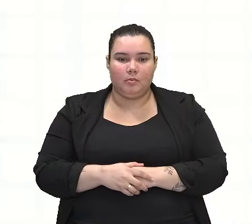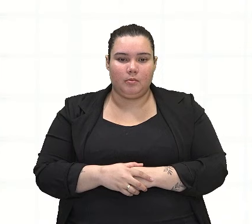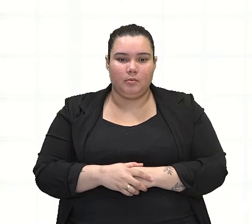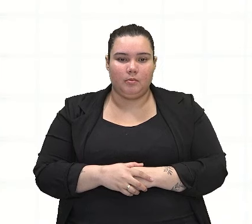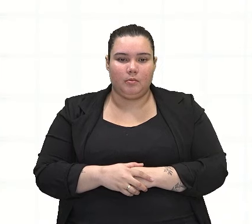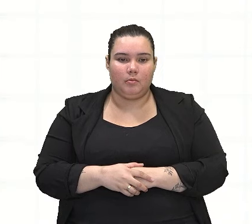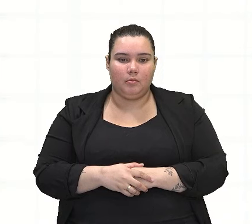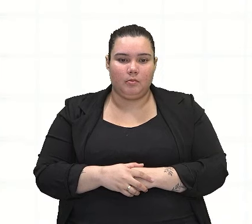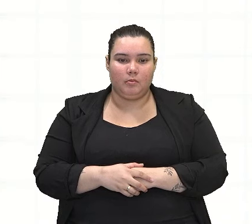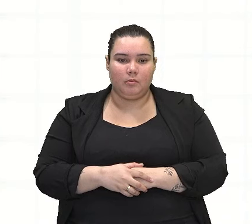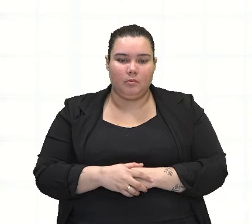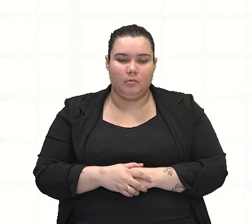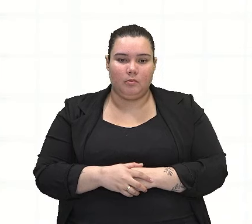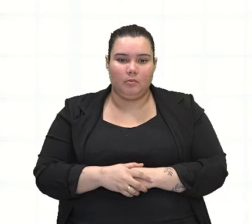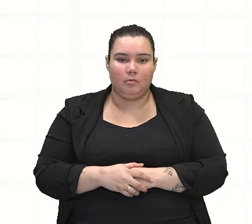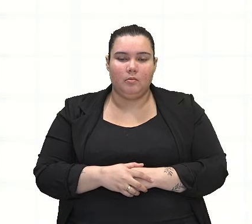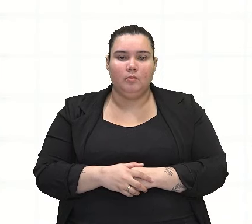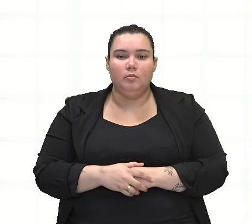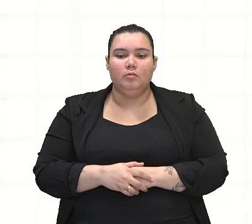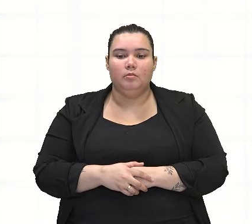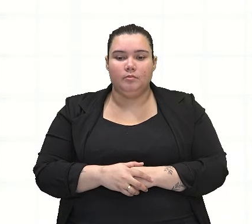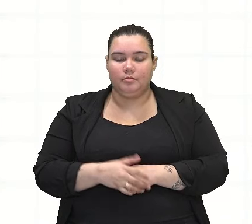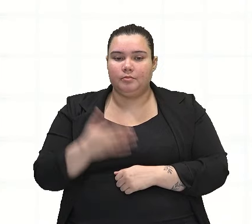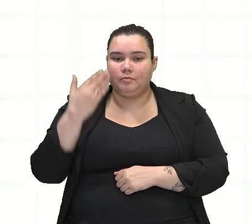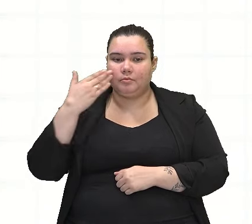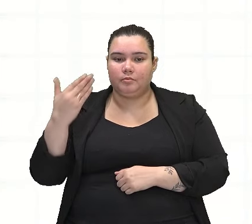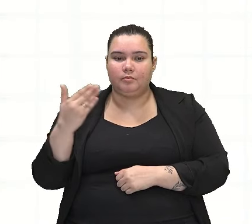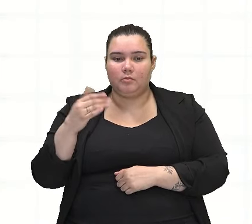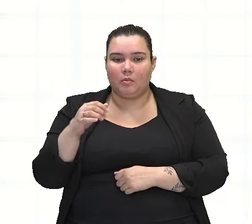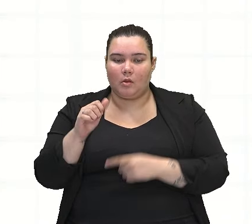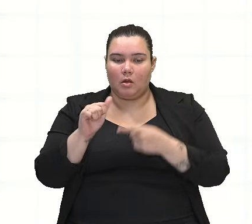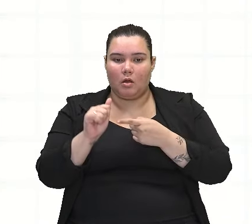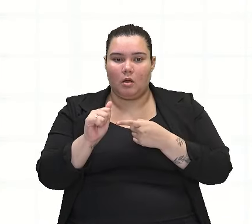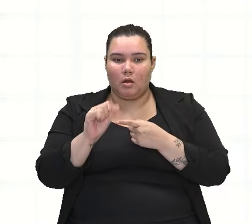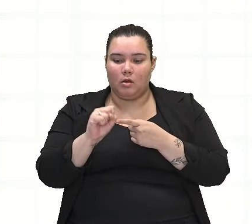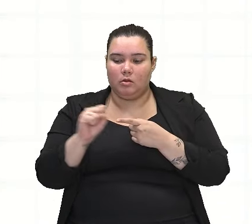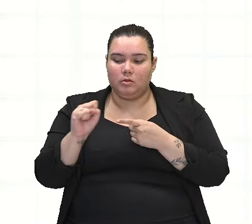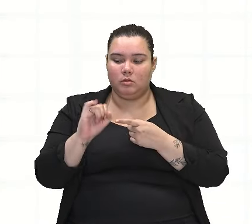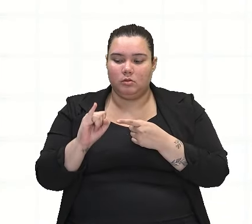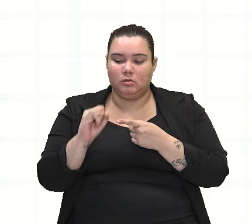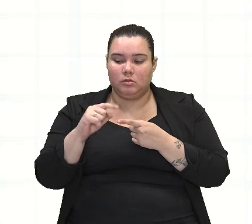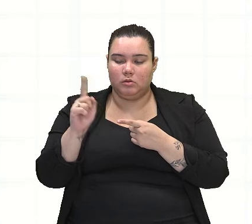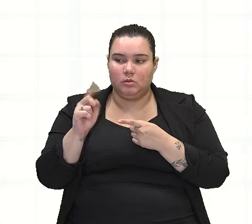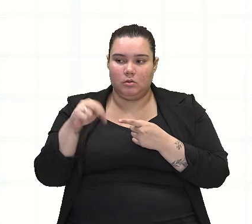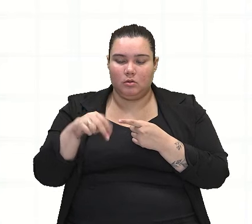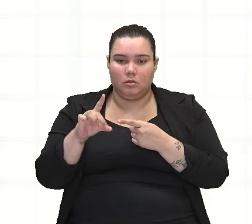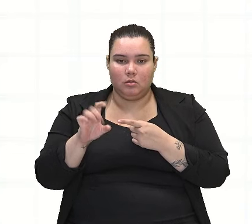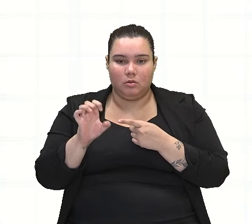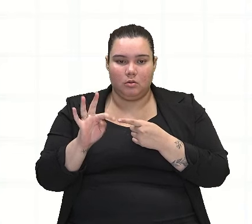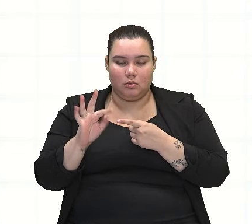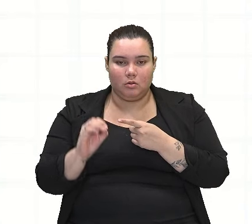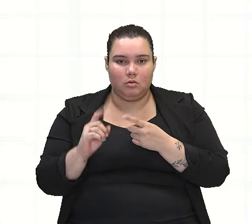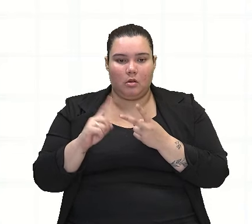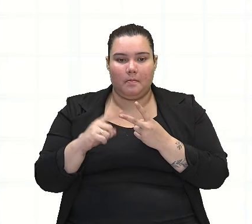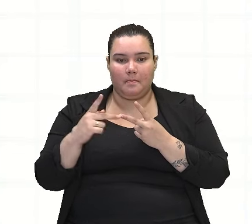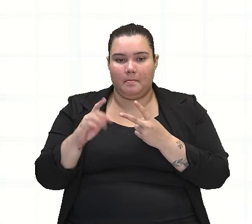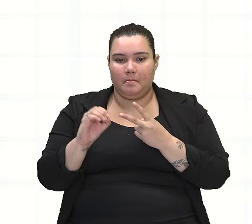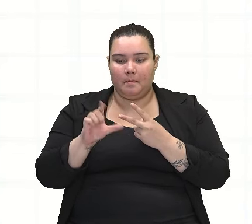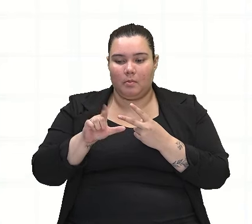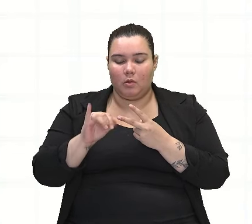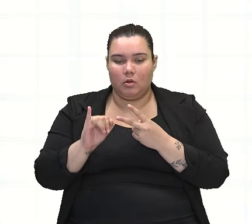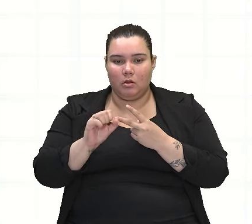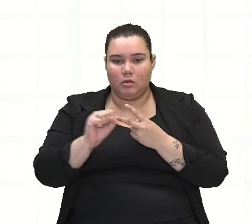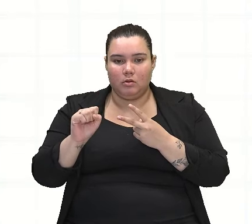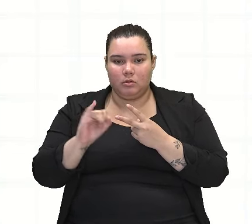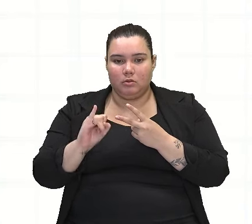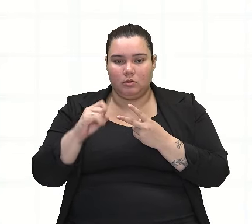recordamos esse conceito, assíndeto e polissíndeto são figuras de construção também da nossa língua.